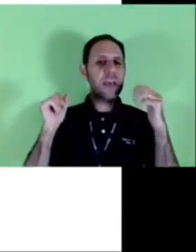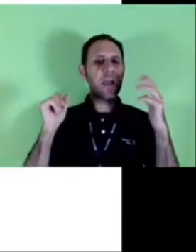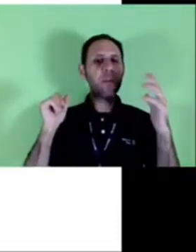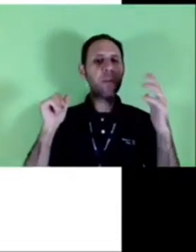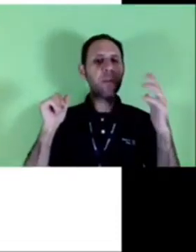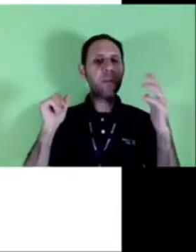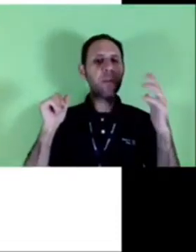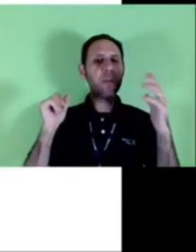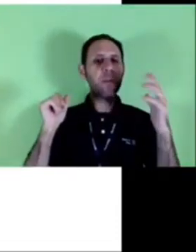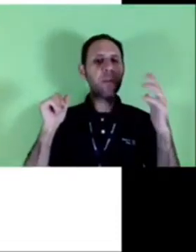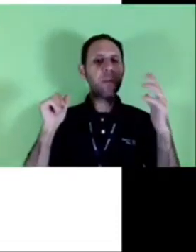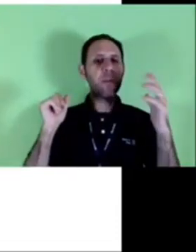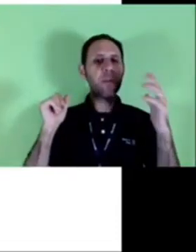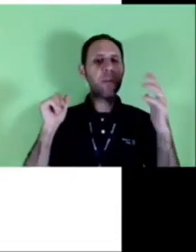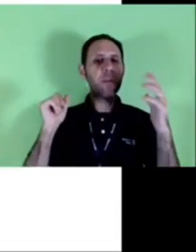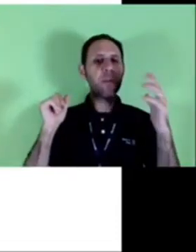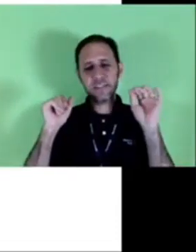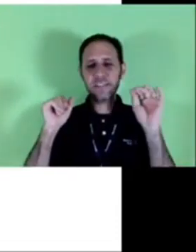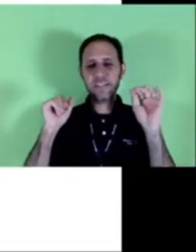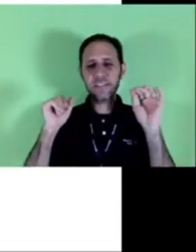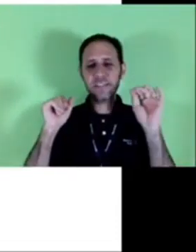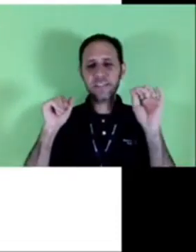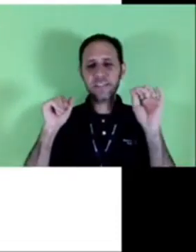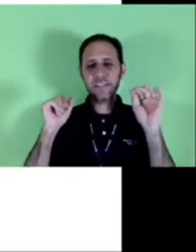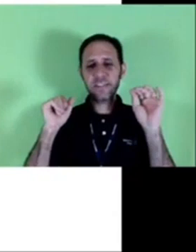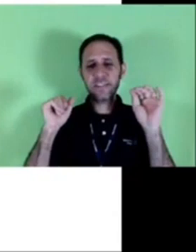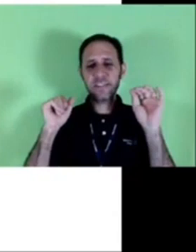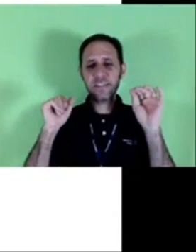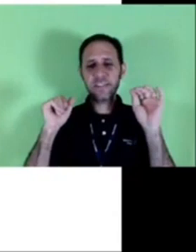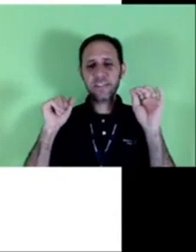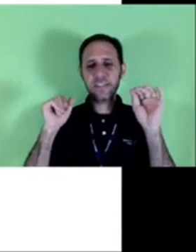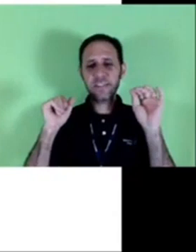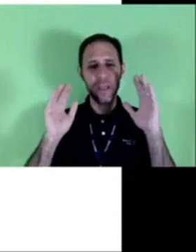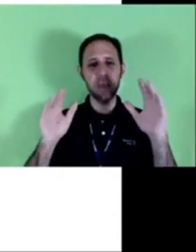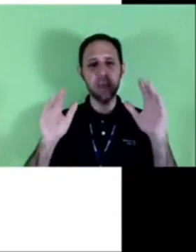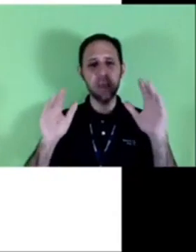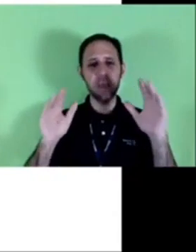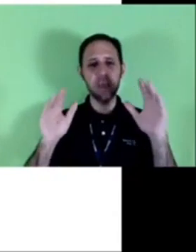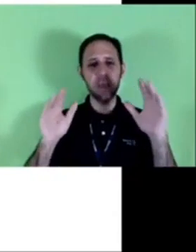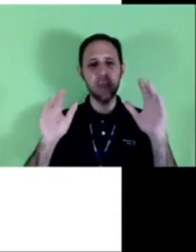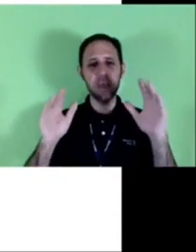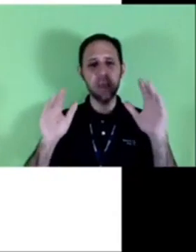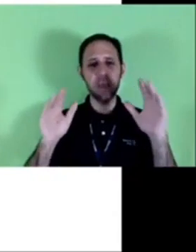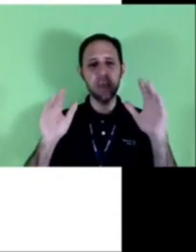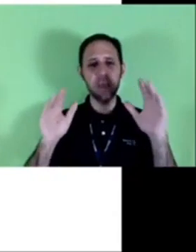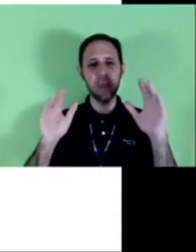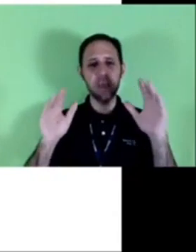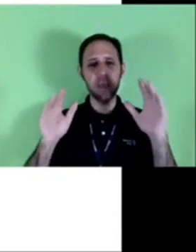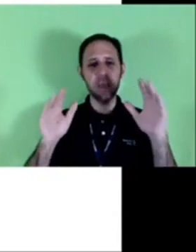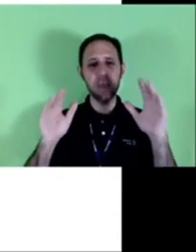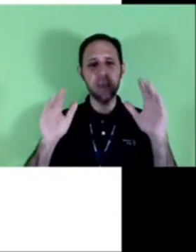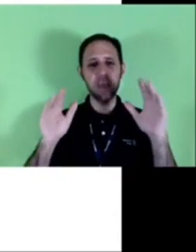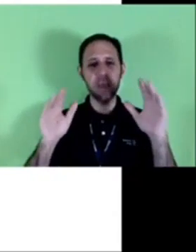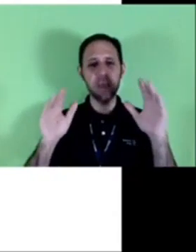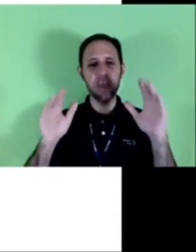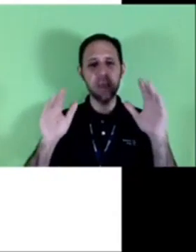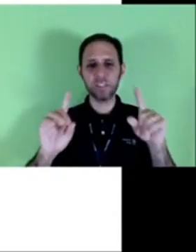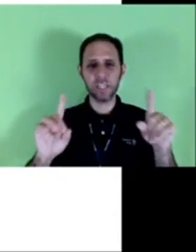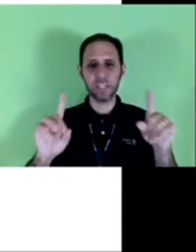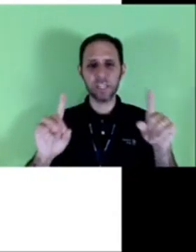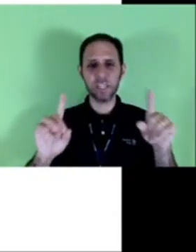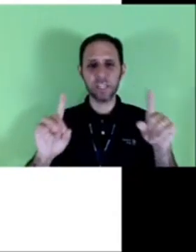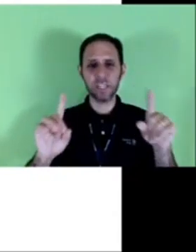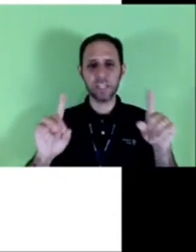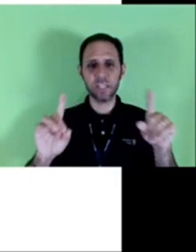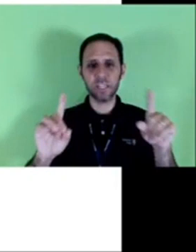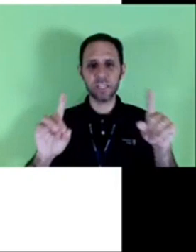você, ela pode também falar, desfaz esse negócio, desfaz esse documento, mediante comunicação por escrito. Então, aqui